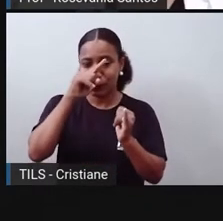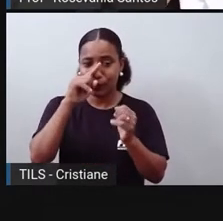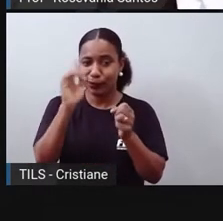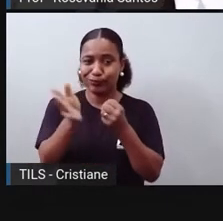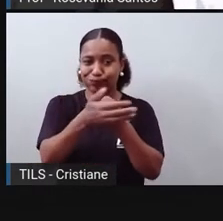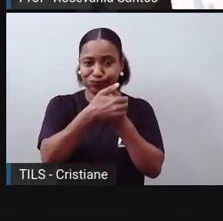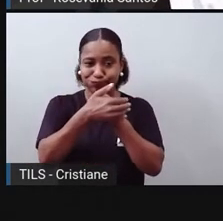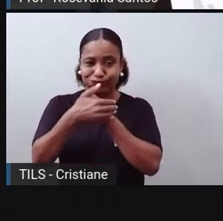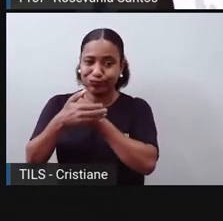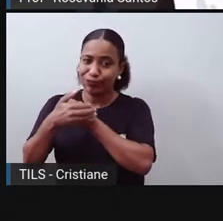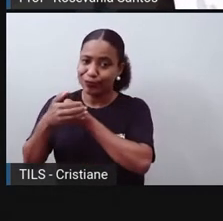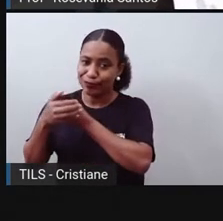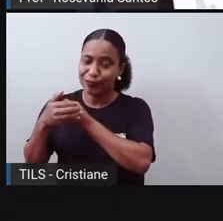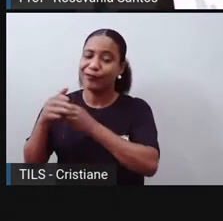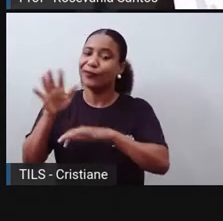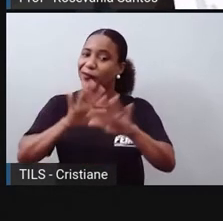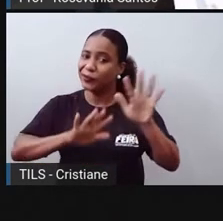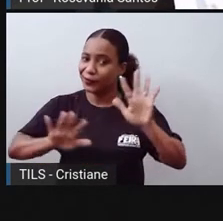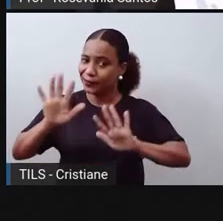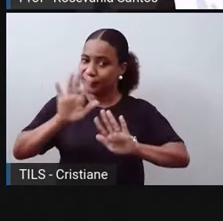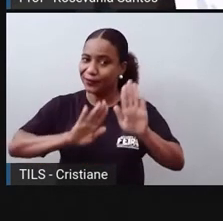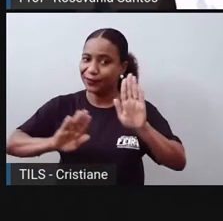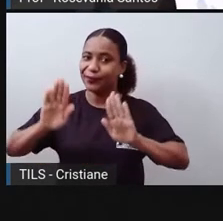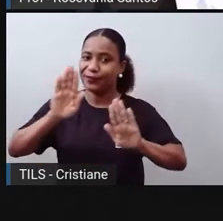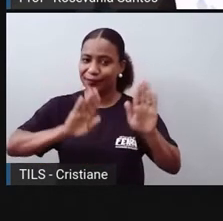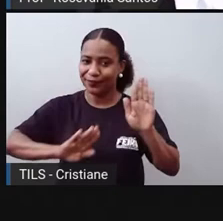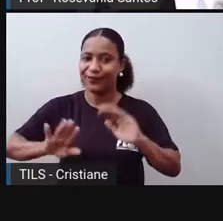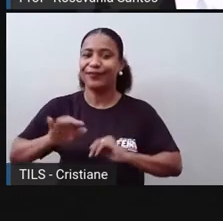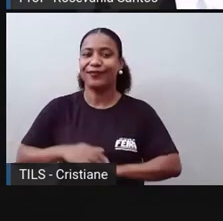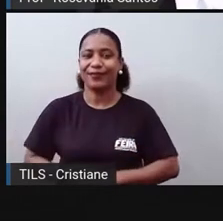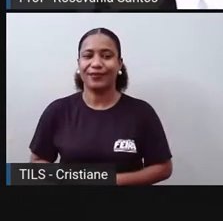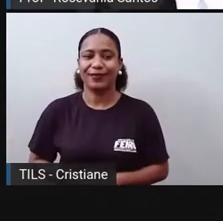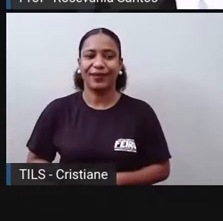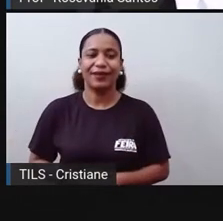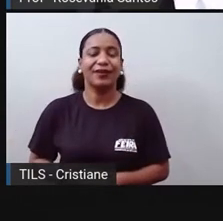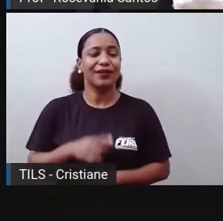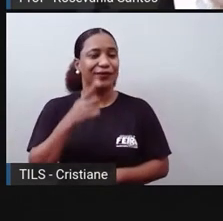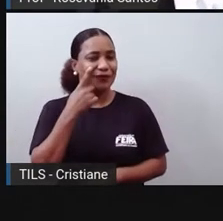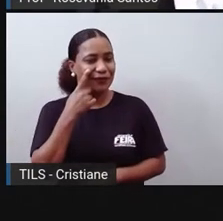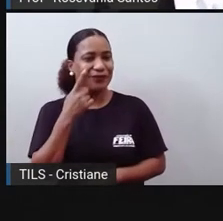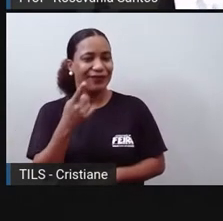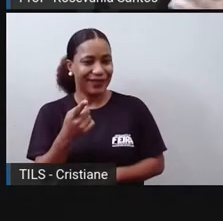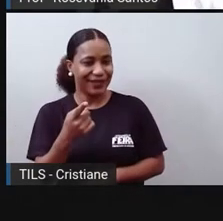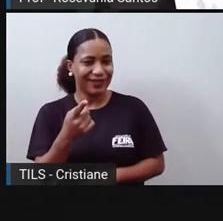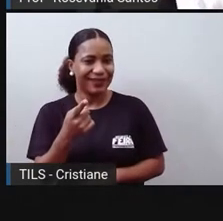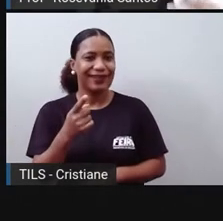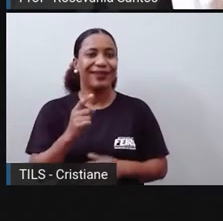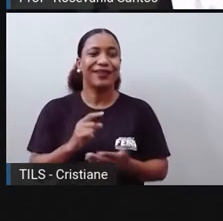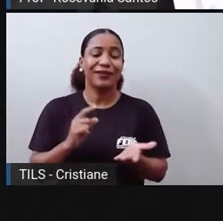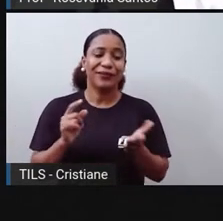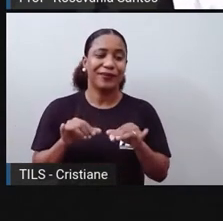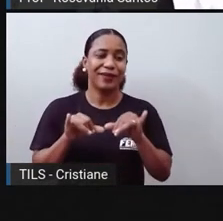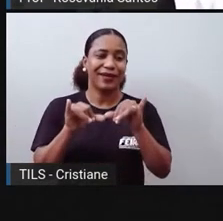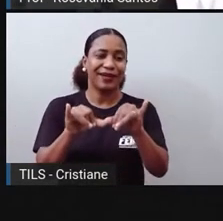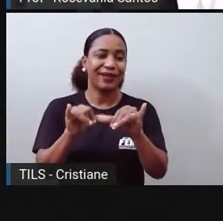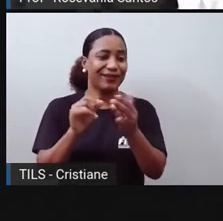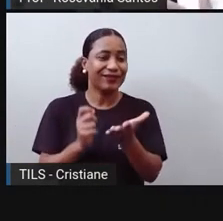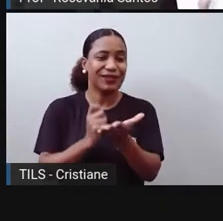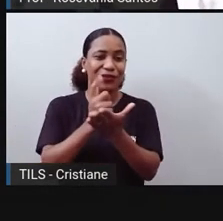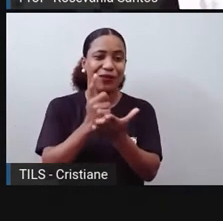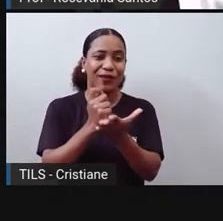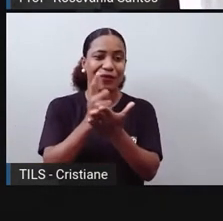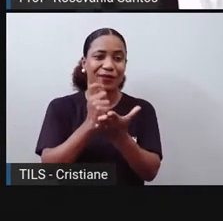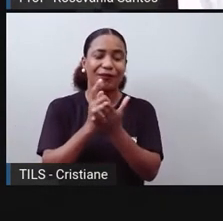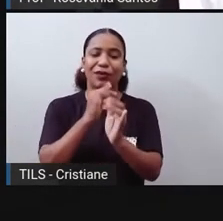né? E tem que tomar cuidado com relação a isso. E aqui, a compra e venda de mercadorias, você só compra. Você entra lá naquele site da loja, você compra, você não sabe